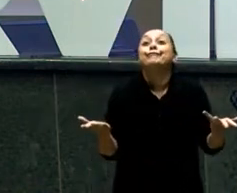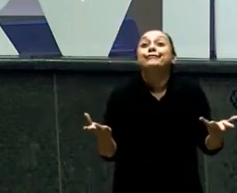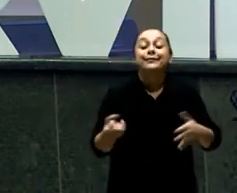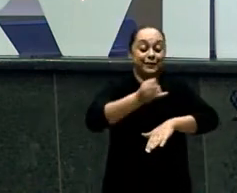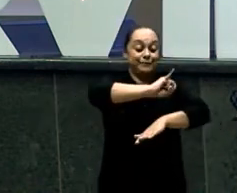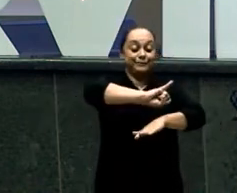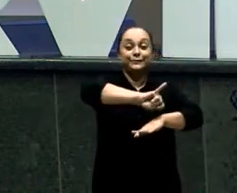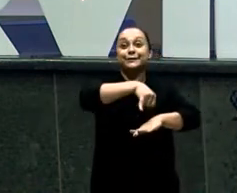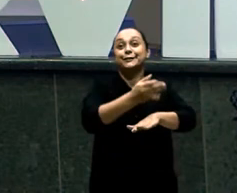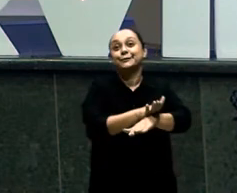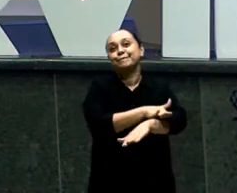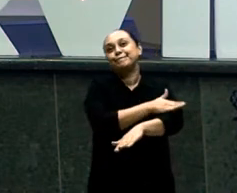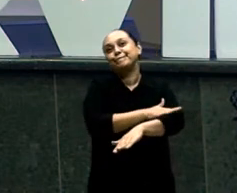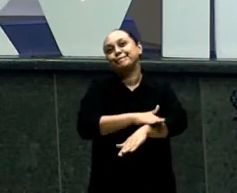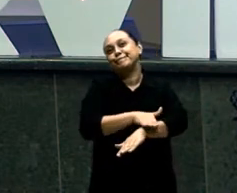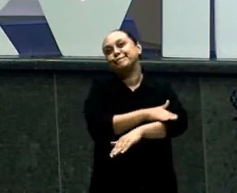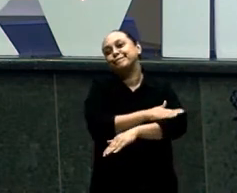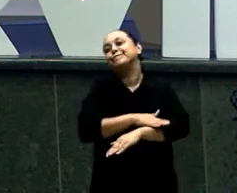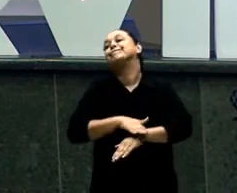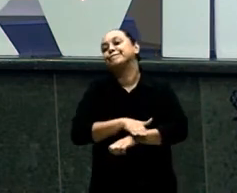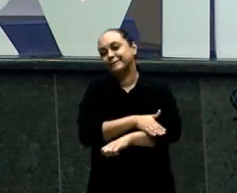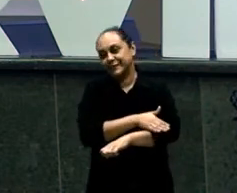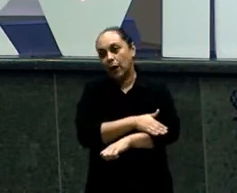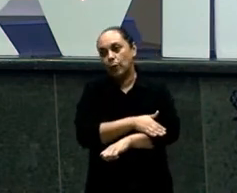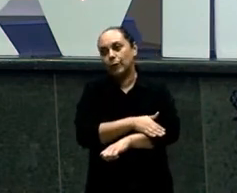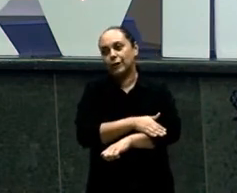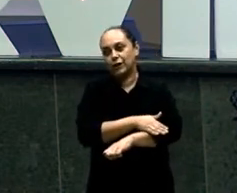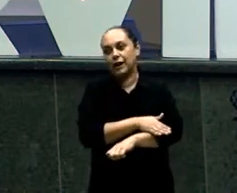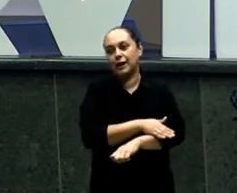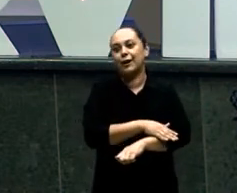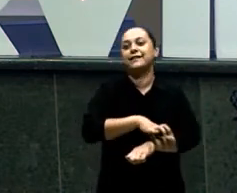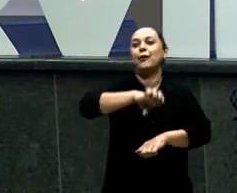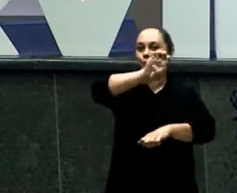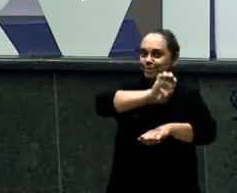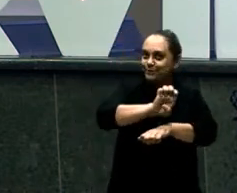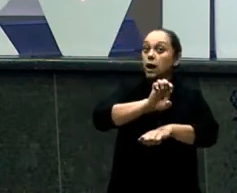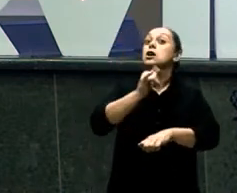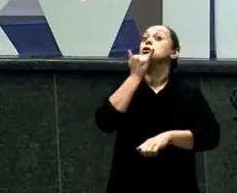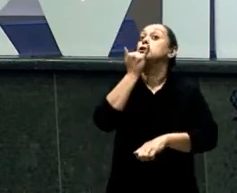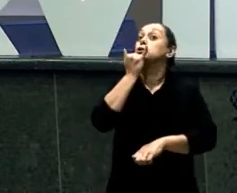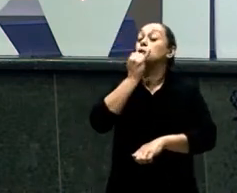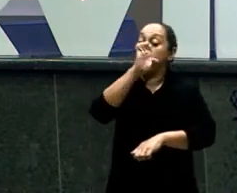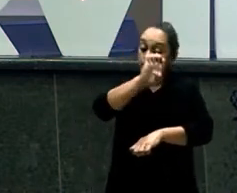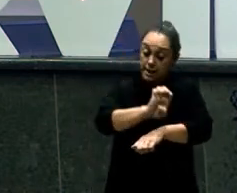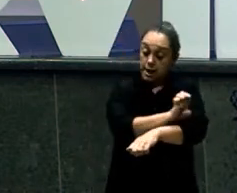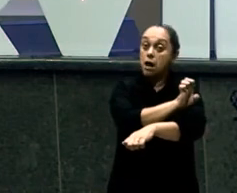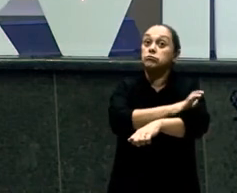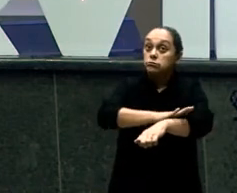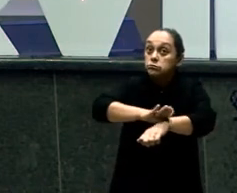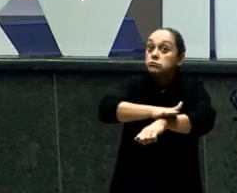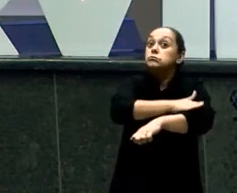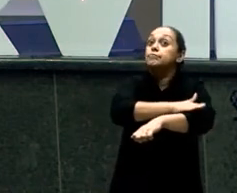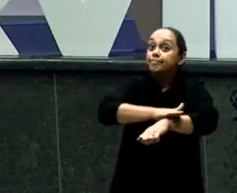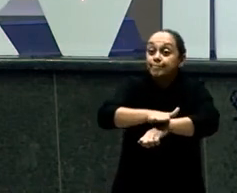justificativa Aí o texto diz assim Porque a caça Era do seu gosto Ponto e vírgula Aí o texto